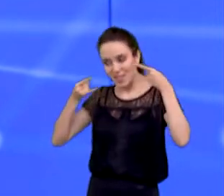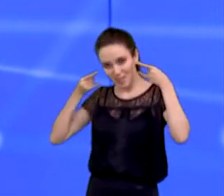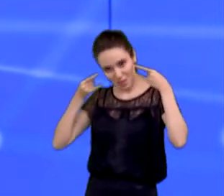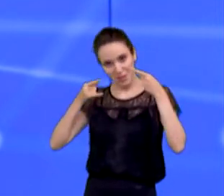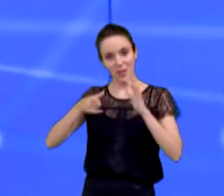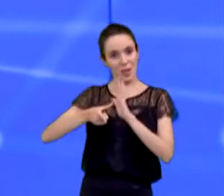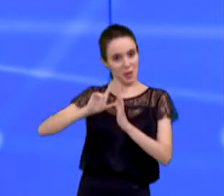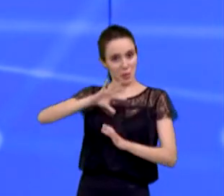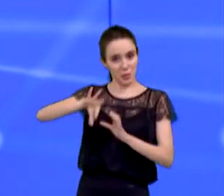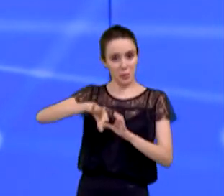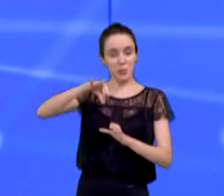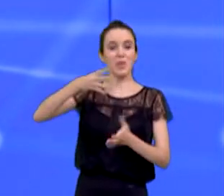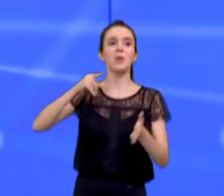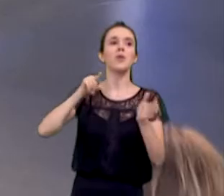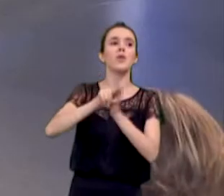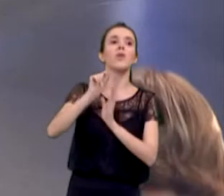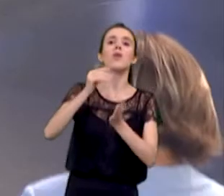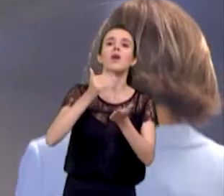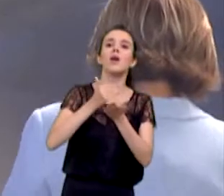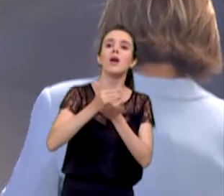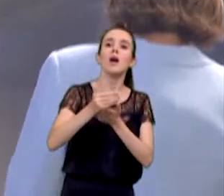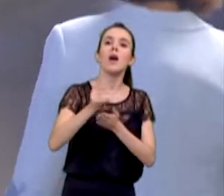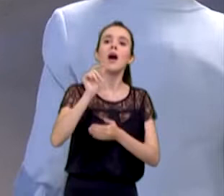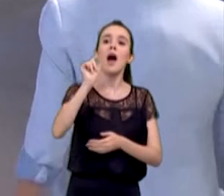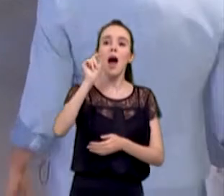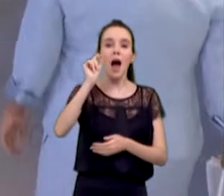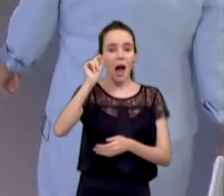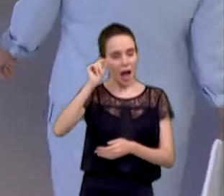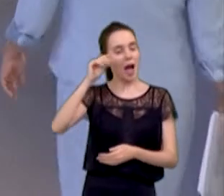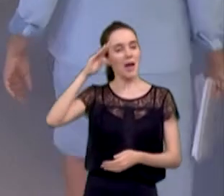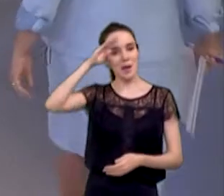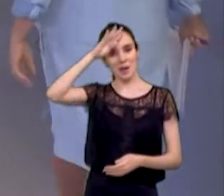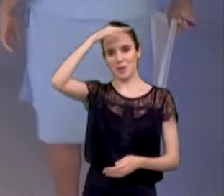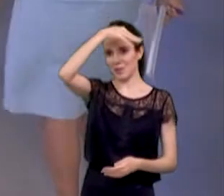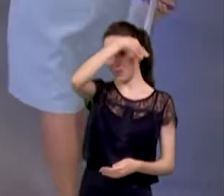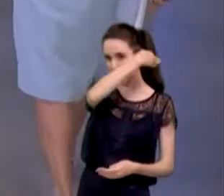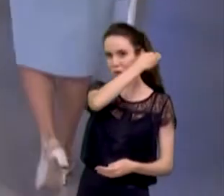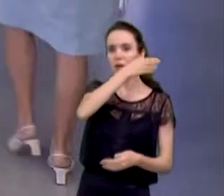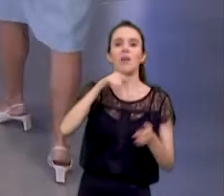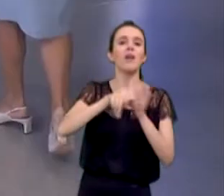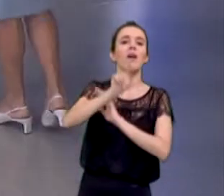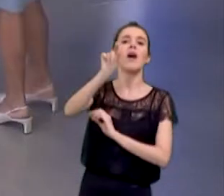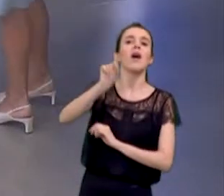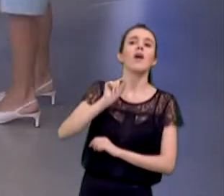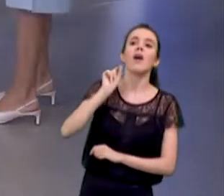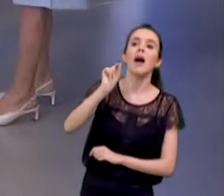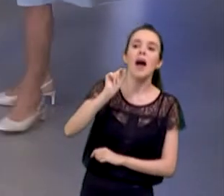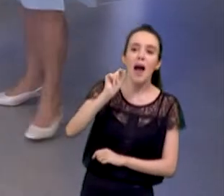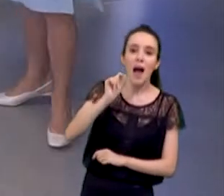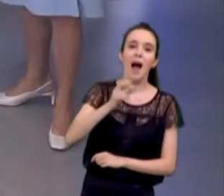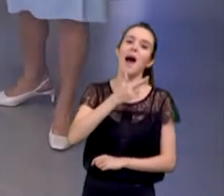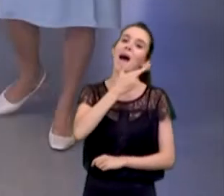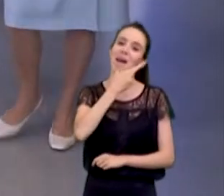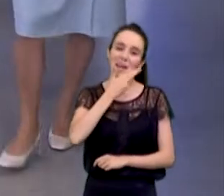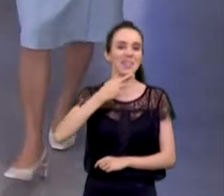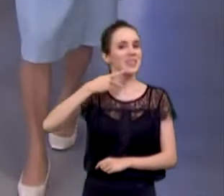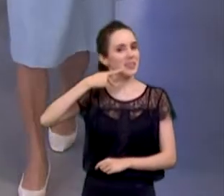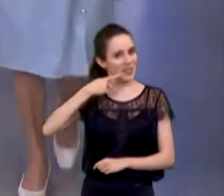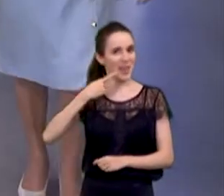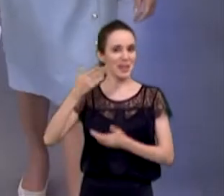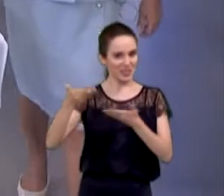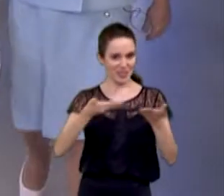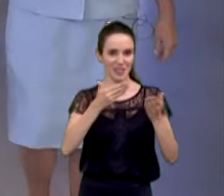sorteio realizado previamente, a pergunta agora é da Coronel Eliane Nicoluc. Para quem é a pergunta, Coronel? Para a Renata Paiva. Para a Renata Paiva.